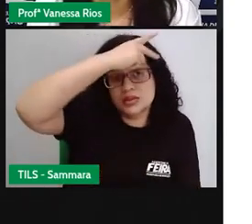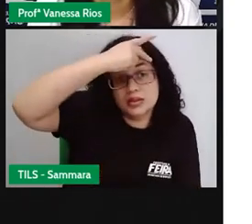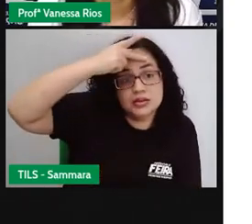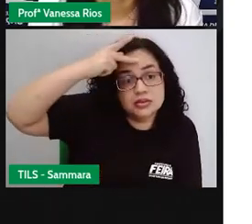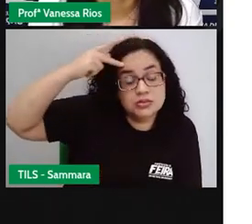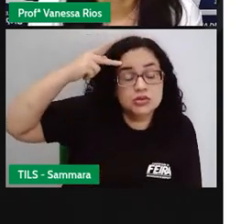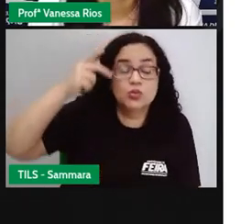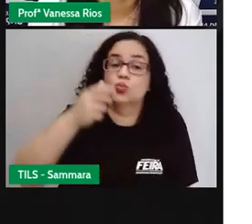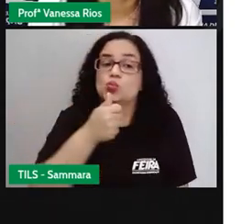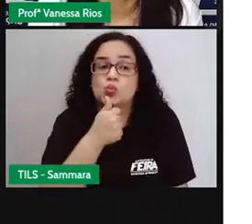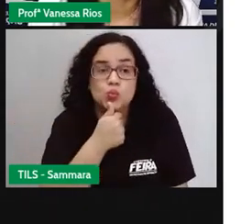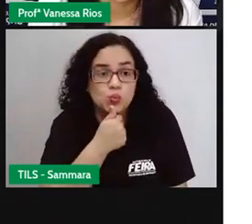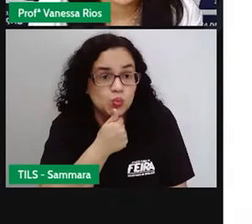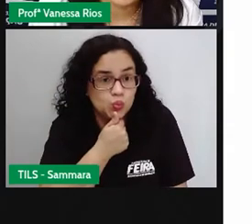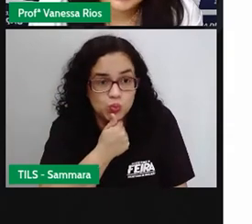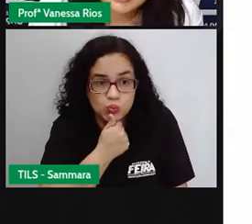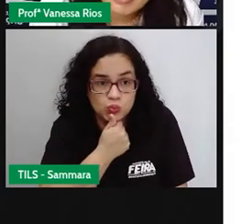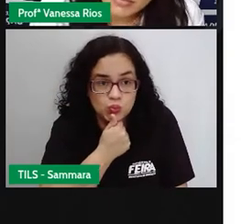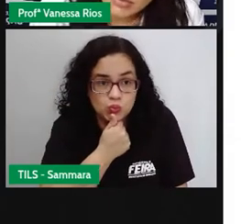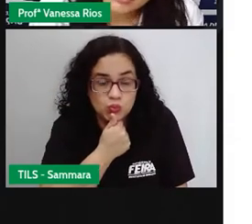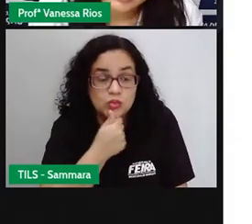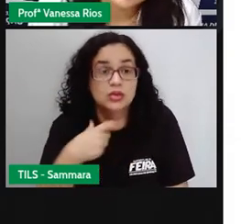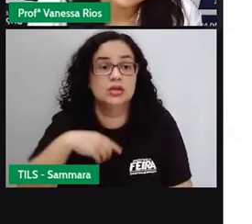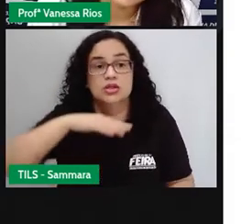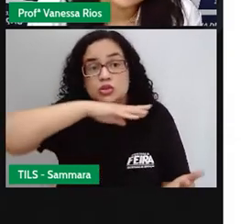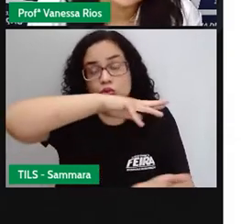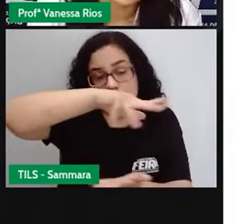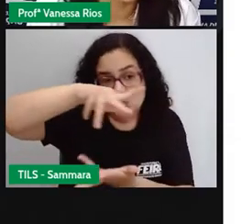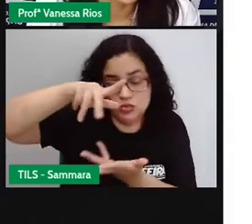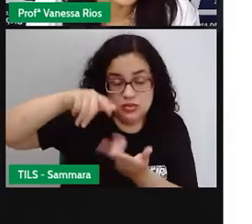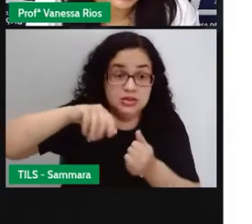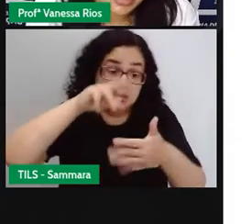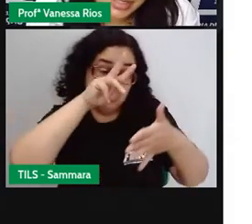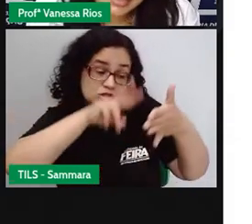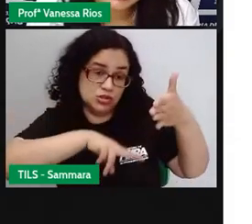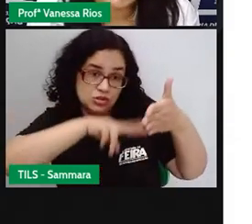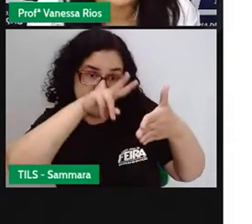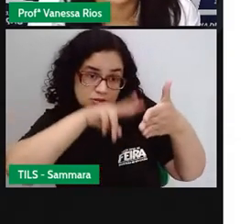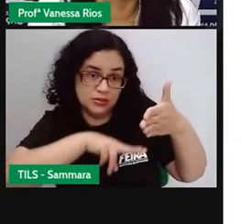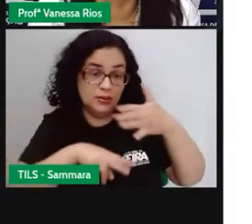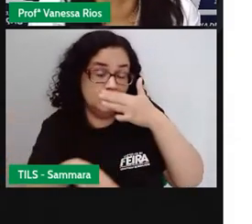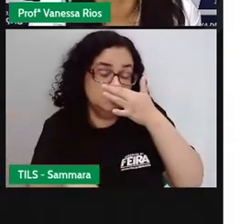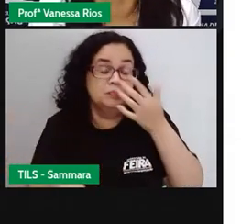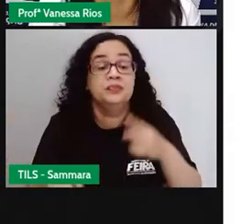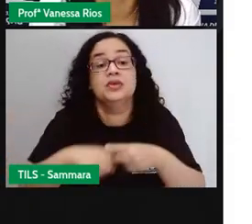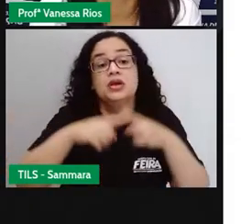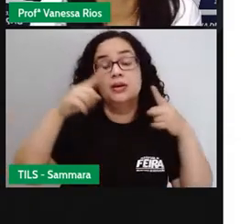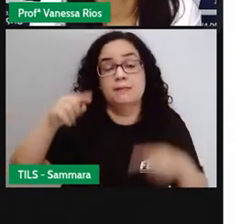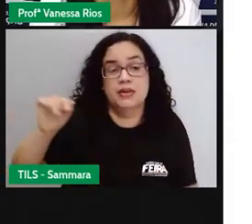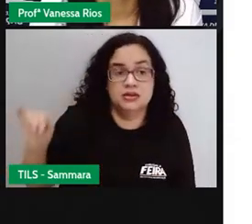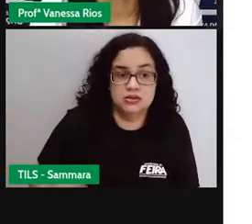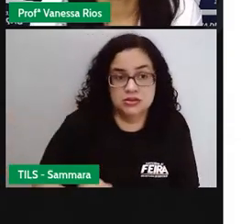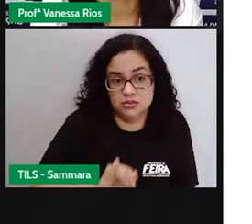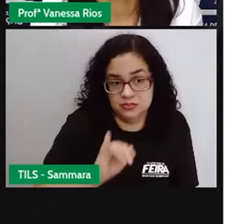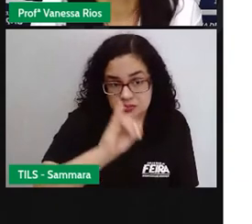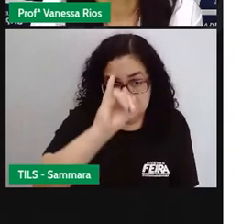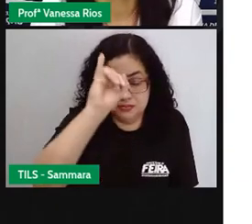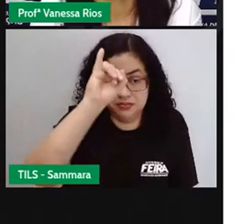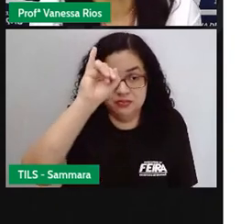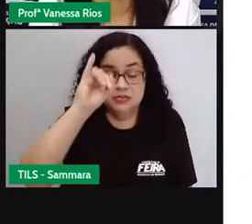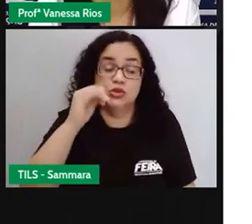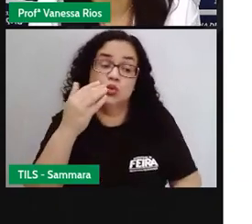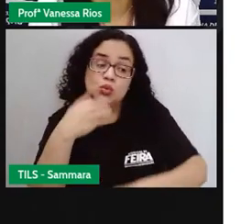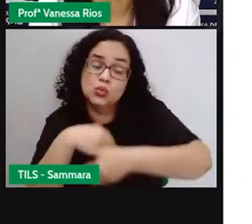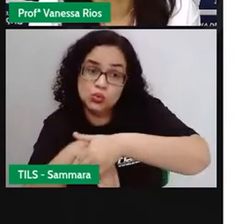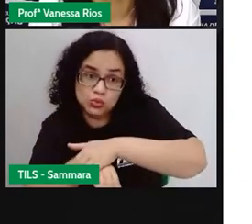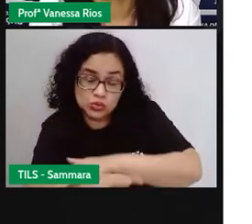ainda não se colocaram nesse mundo aí de ler todos, mas é muito importante que esse hábito